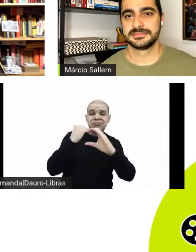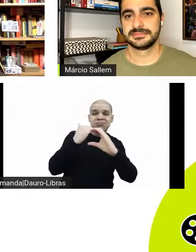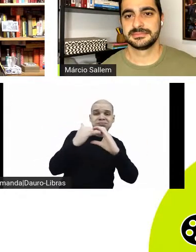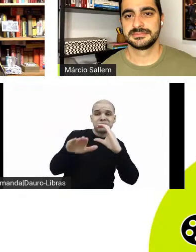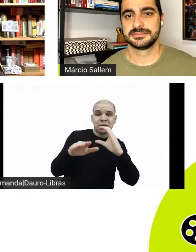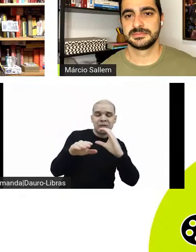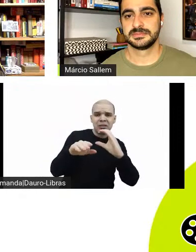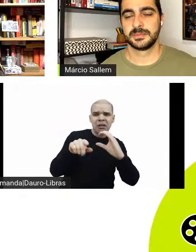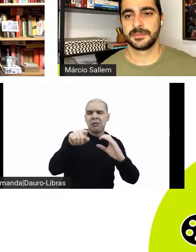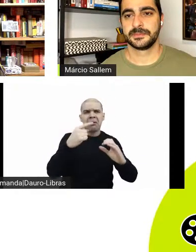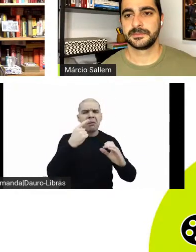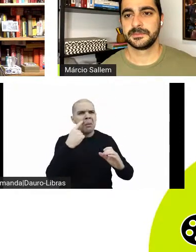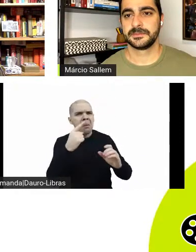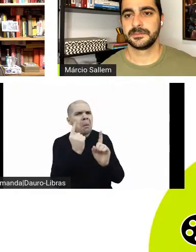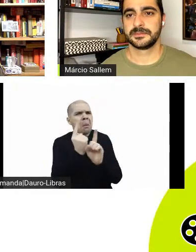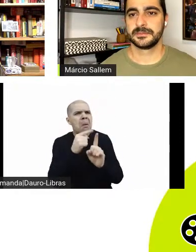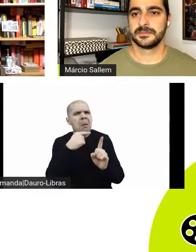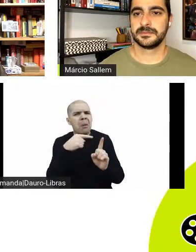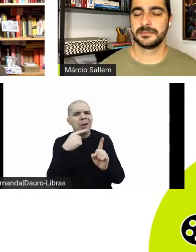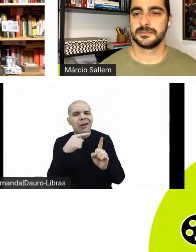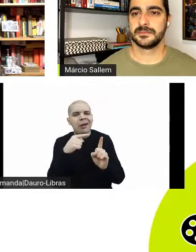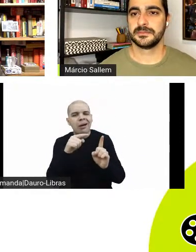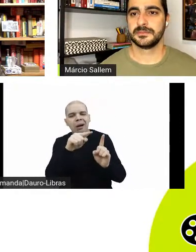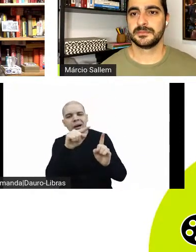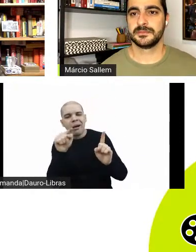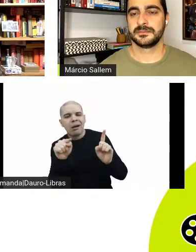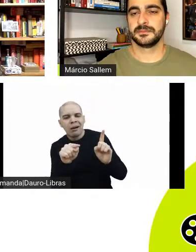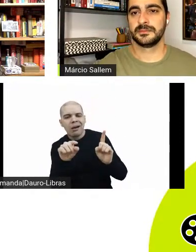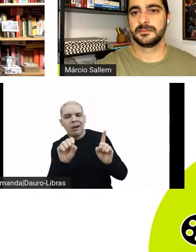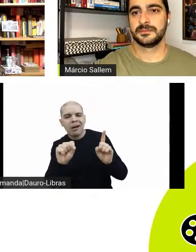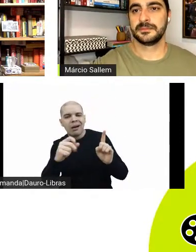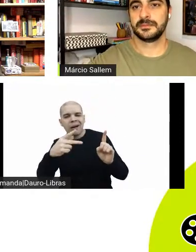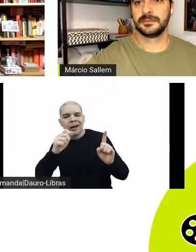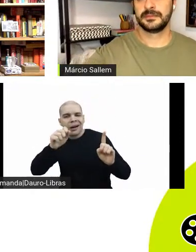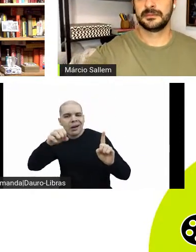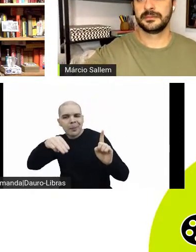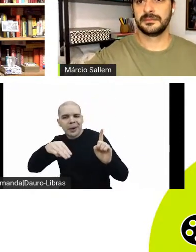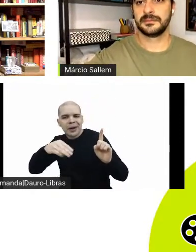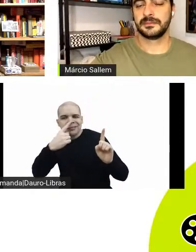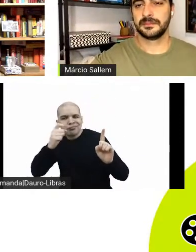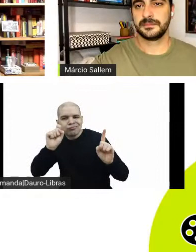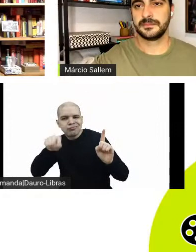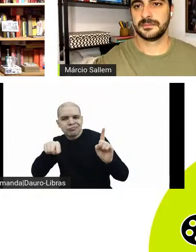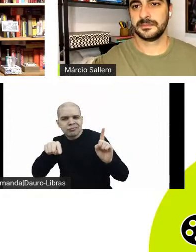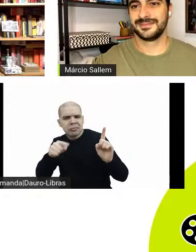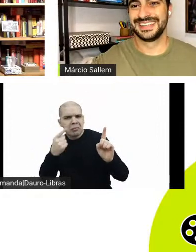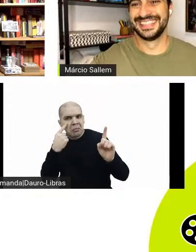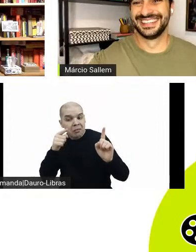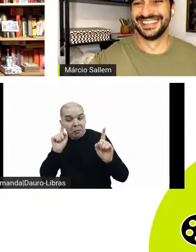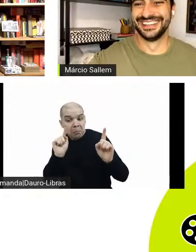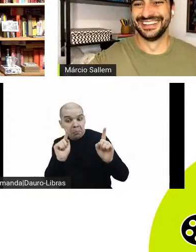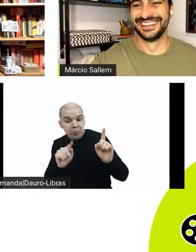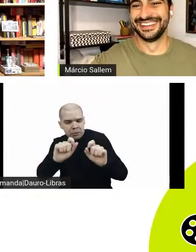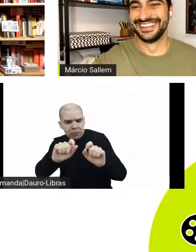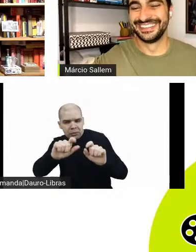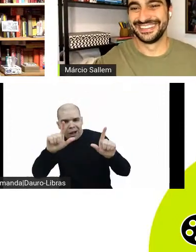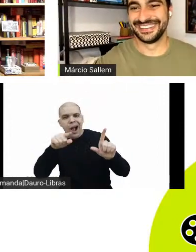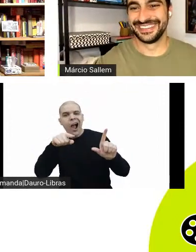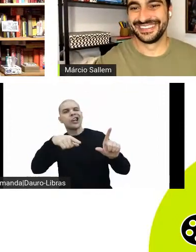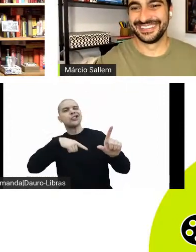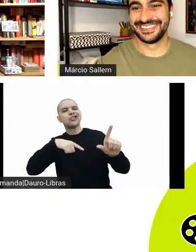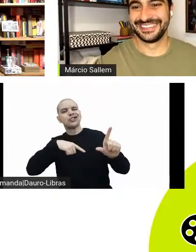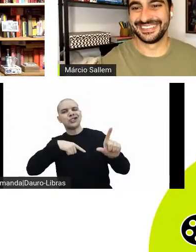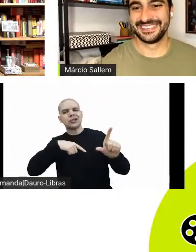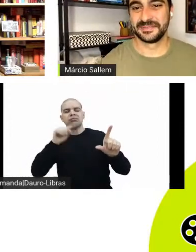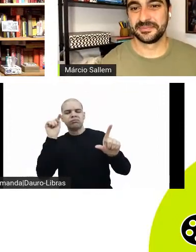pessoal preenche o formulário aí e não recebe, dá uma olhadinha que às vezes infelizmente vai ali para o spam, não desista da gente, porque a gente, a programação é